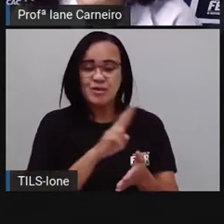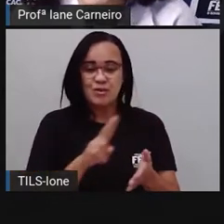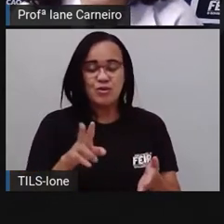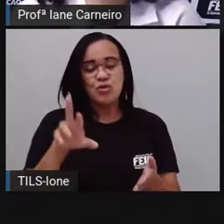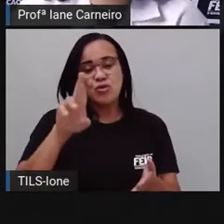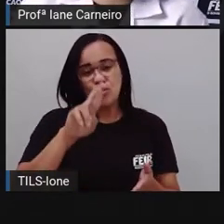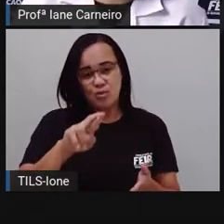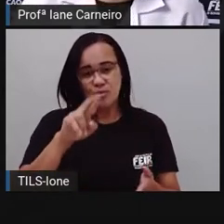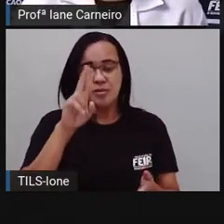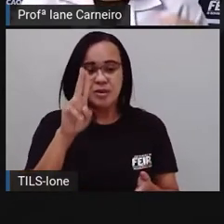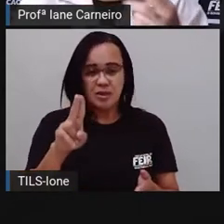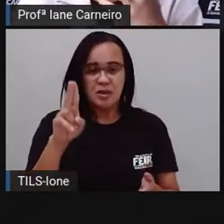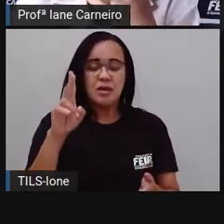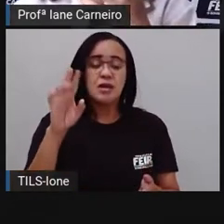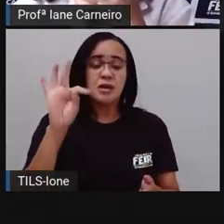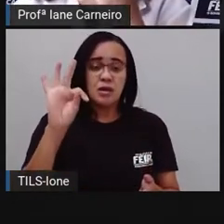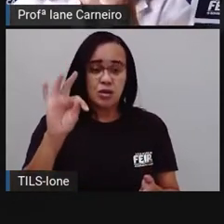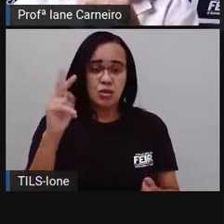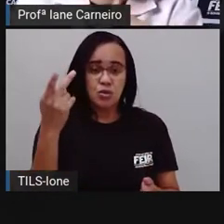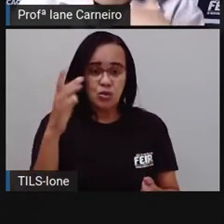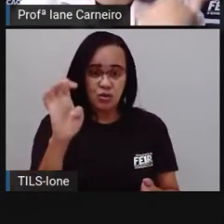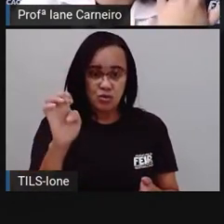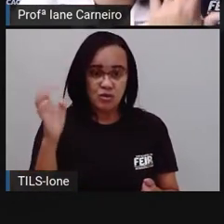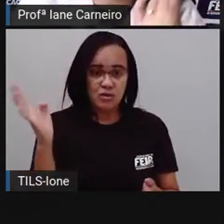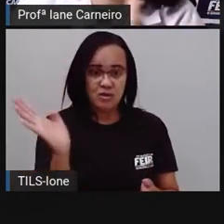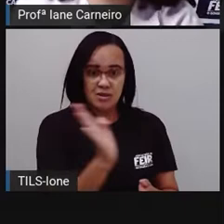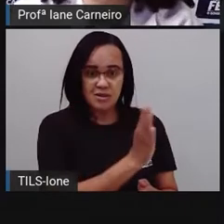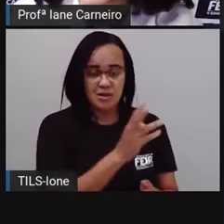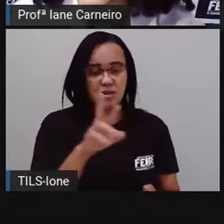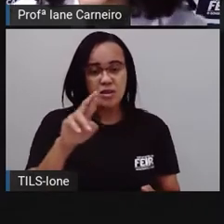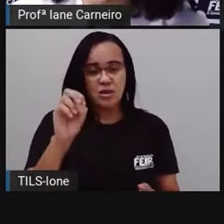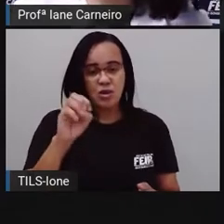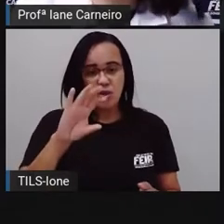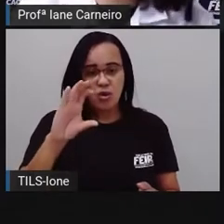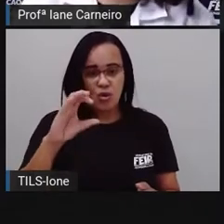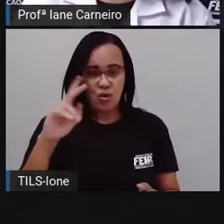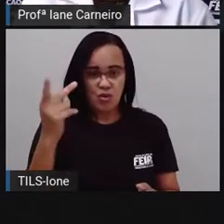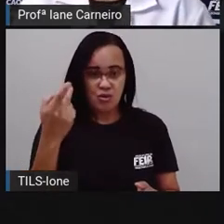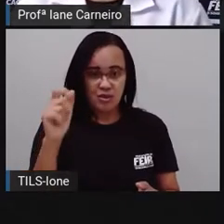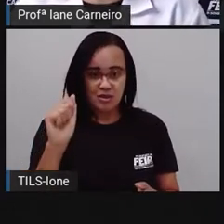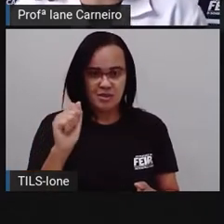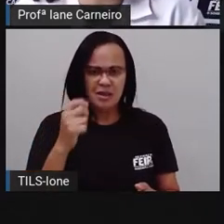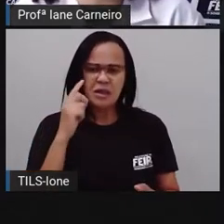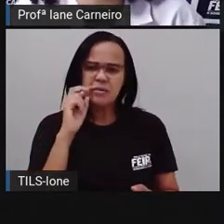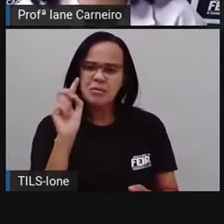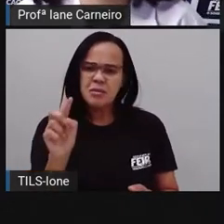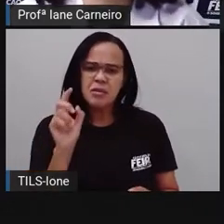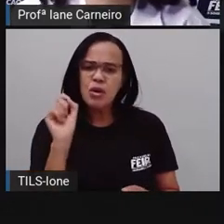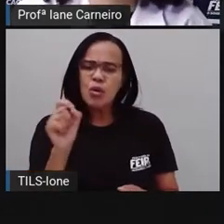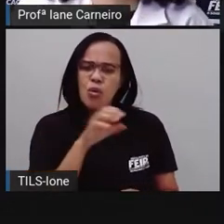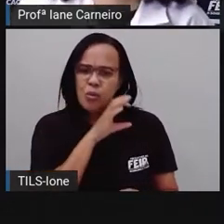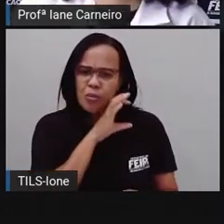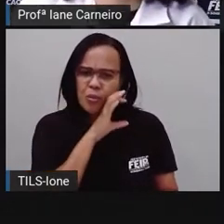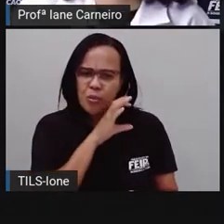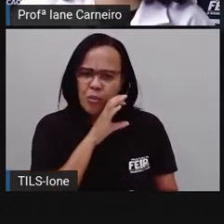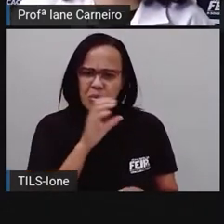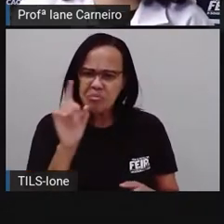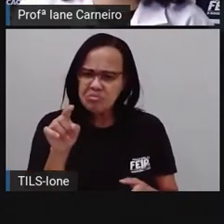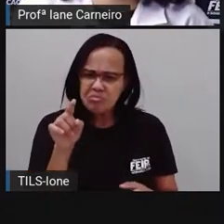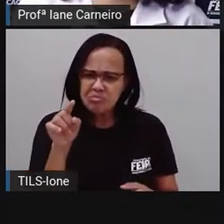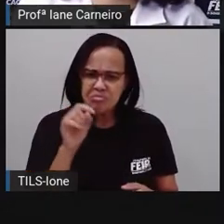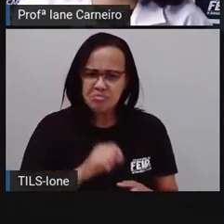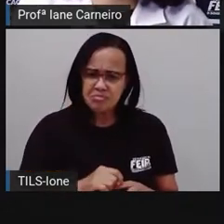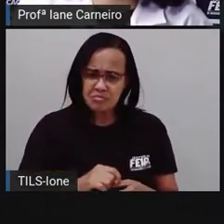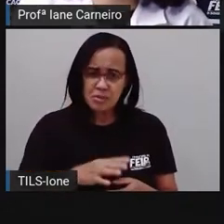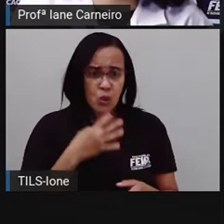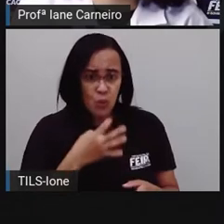Cores. Olha a sua capa, né? A gente está vendo aqui um bichinho na capa. Que bichinho será esse? Quem aí conhece